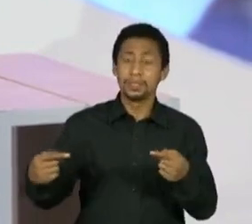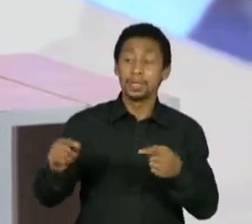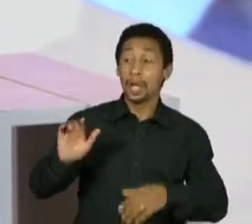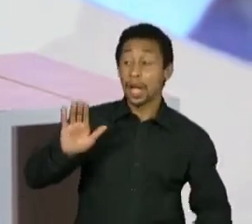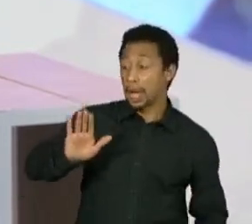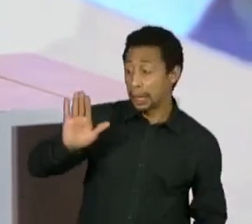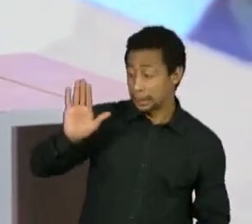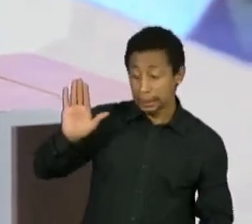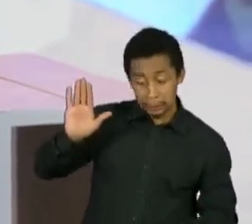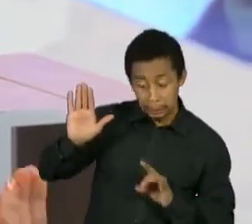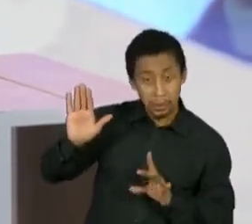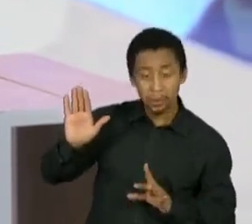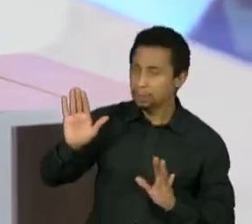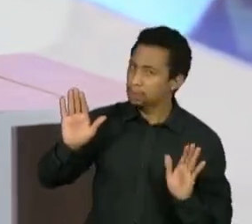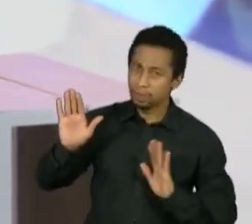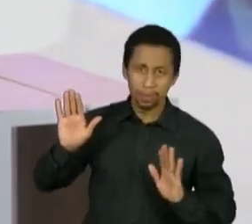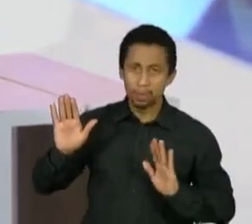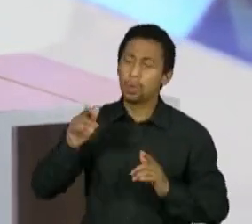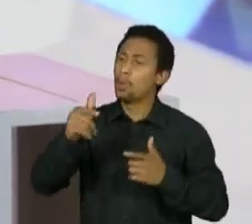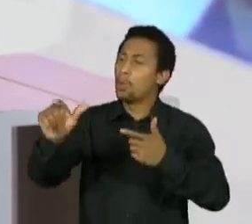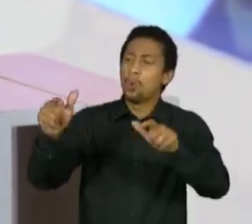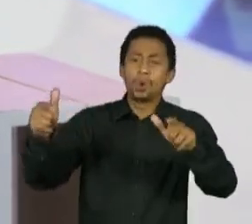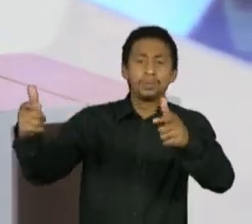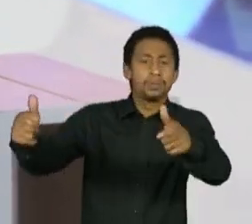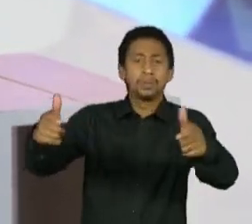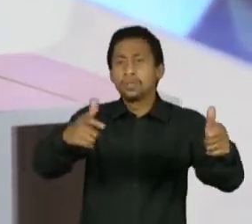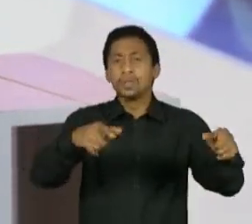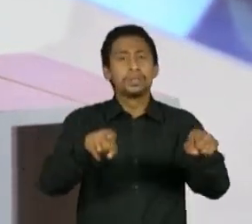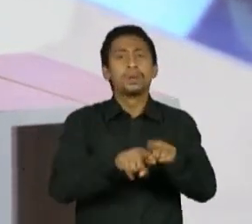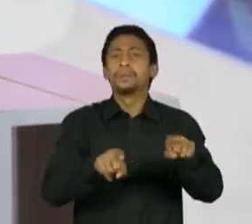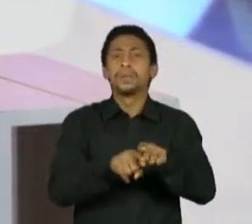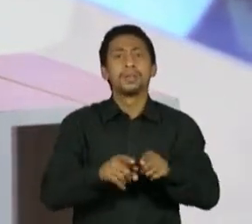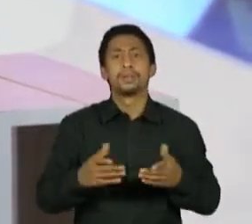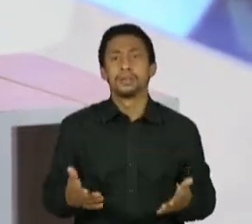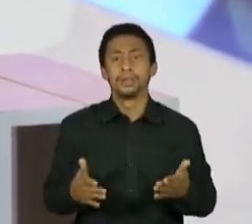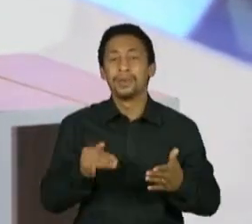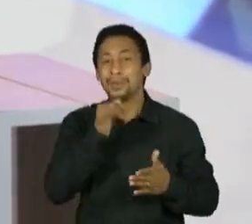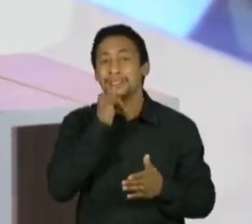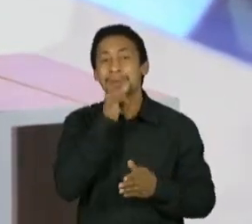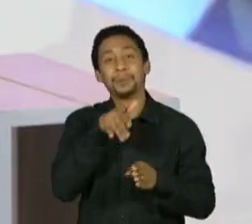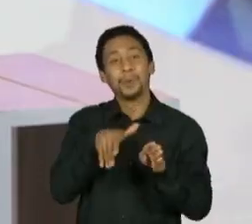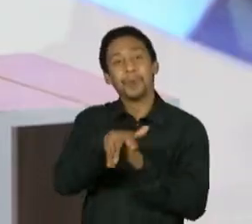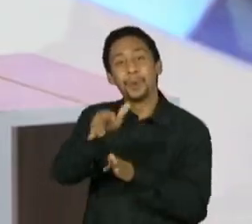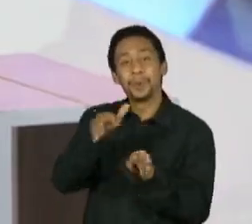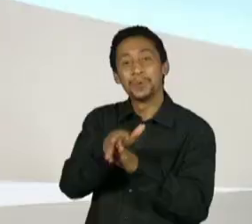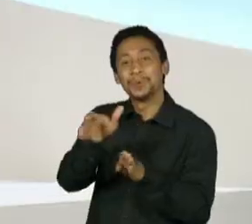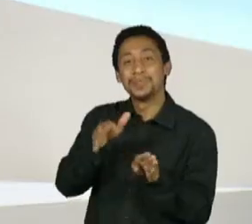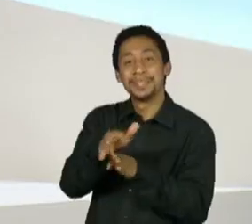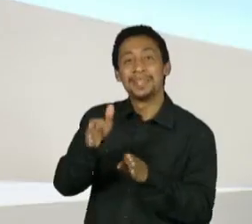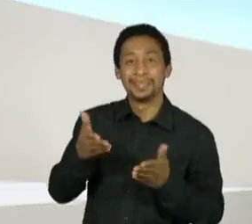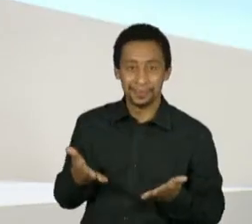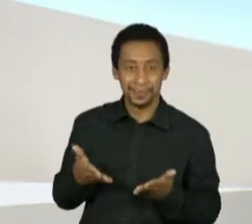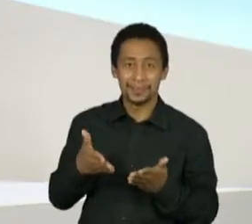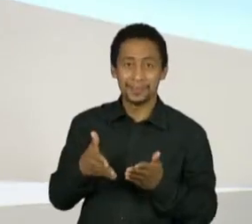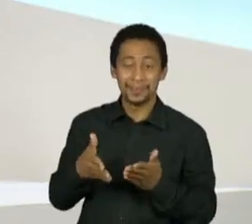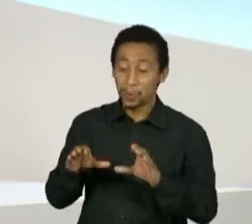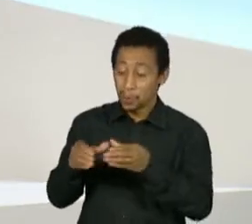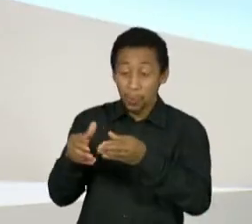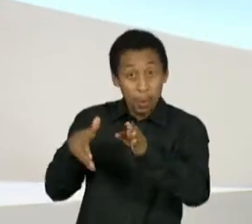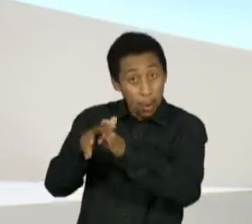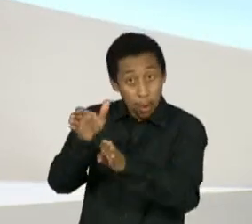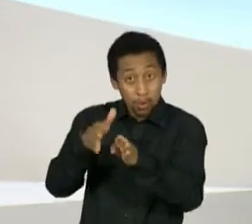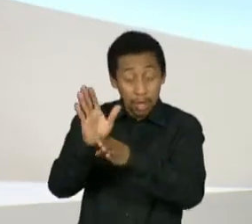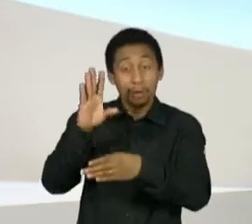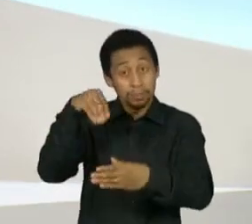candidato, mas em outras áreas da política também, como, por exemplo, os conselhos. Os conselhos, eles fazem parte da